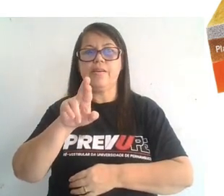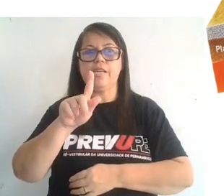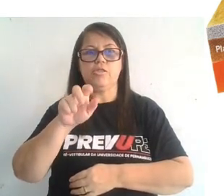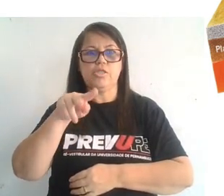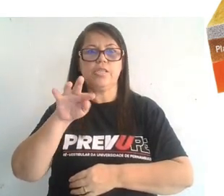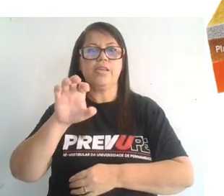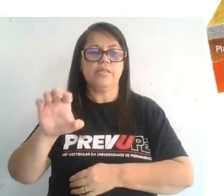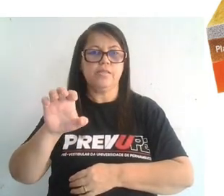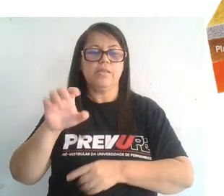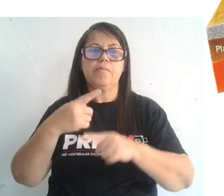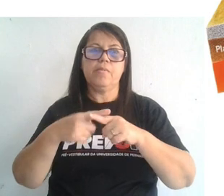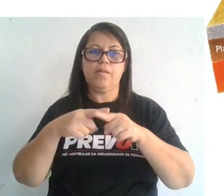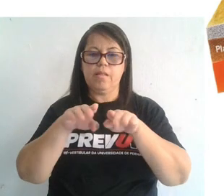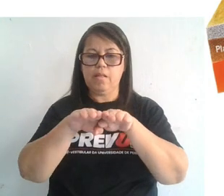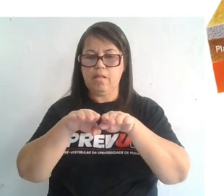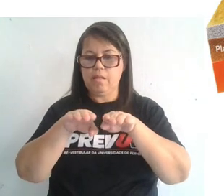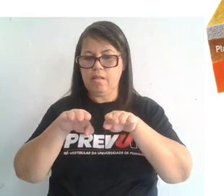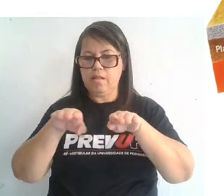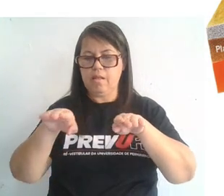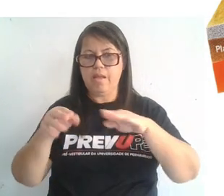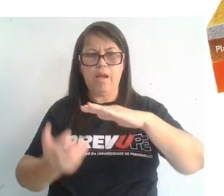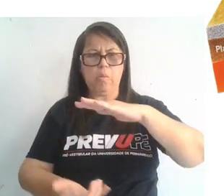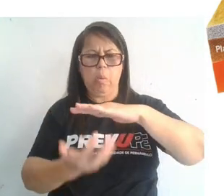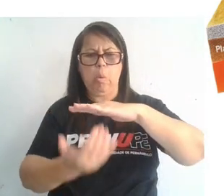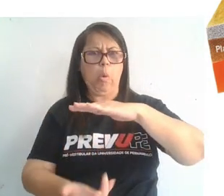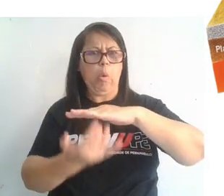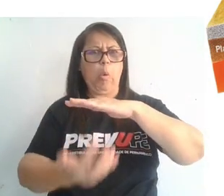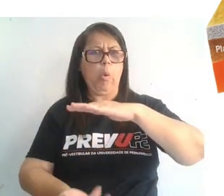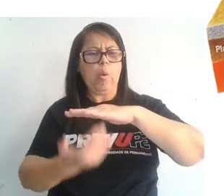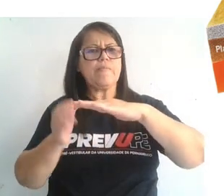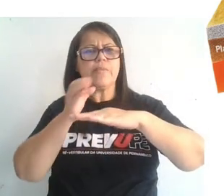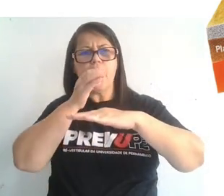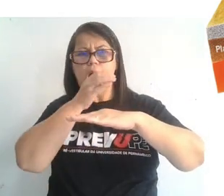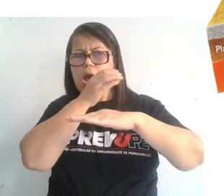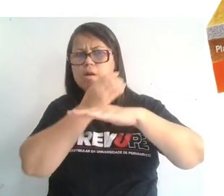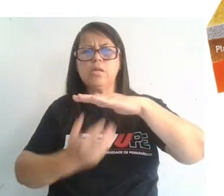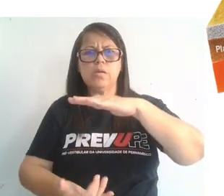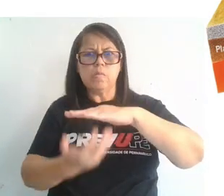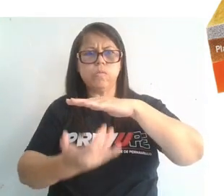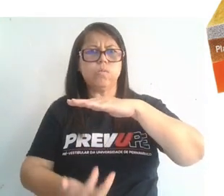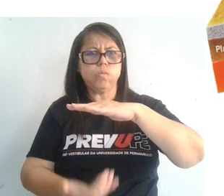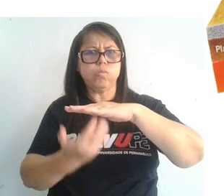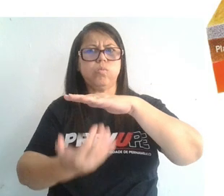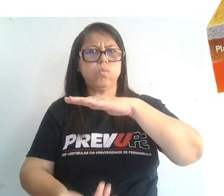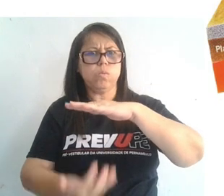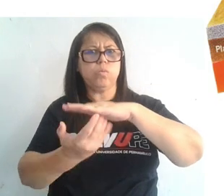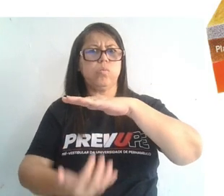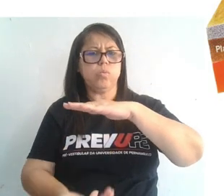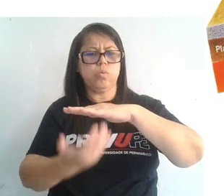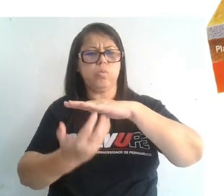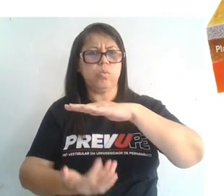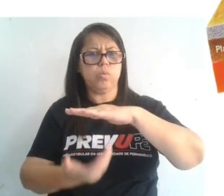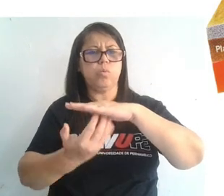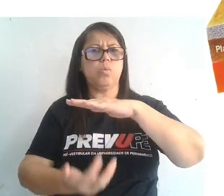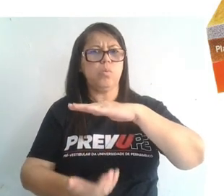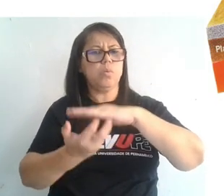um material aqui quente, como se fosse uma boca de fogão, que vai aquecendo esse bloco rochoso, até